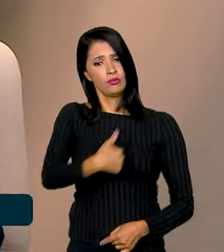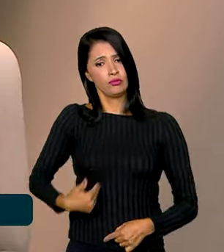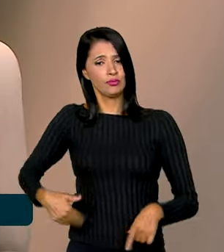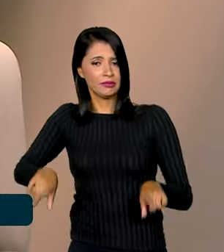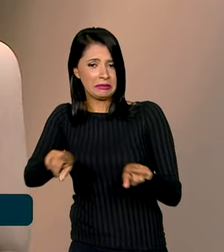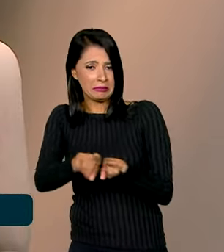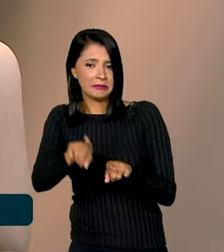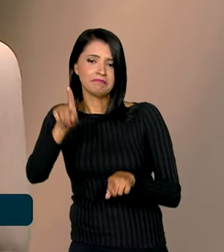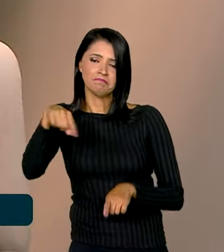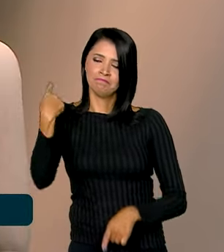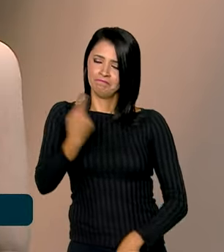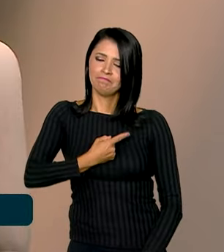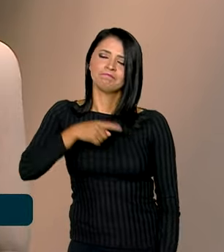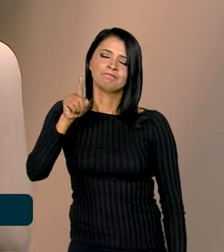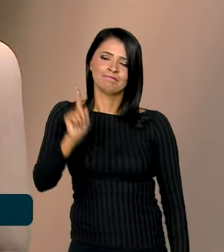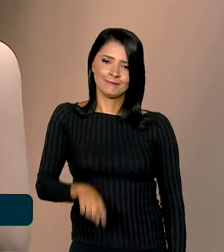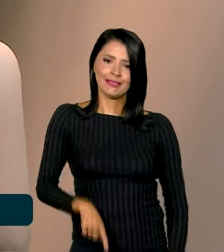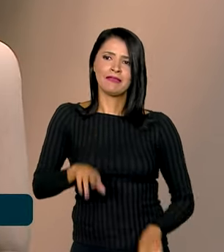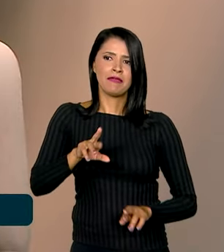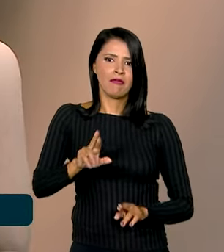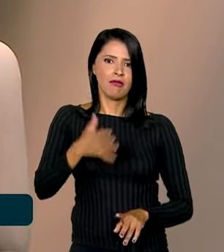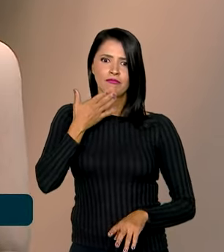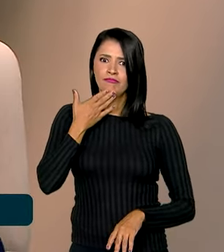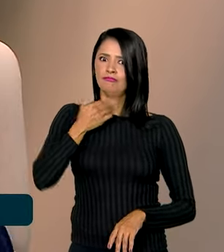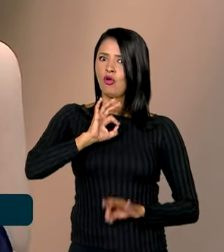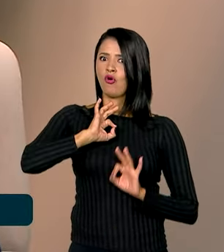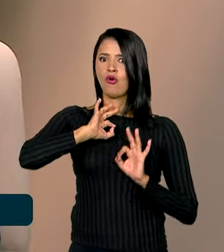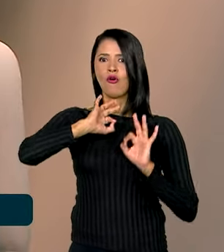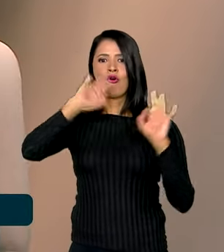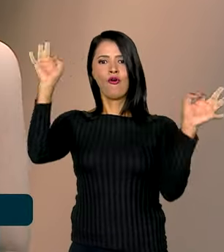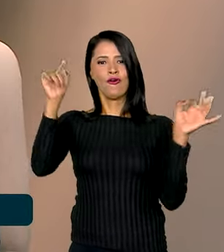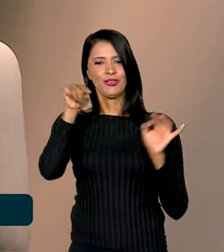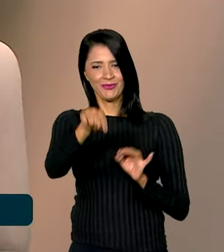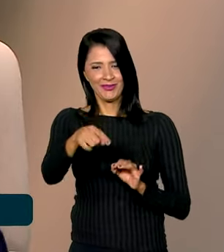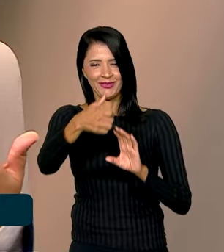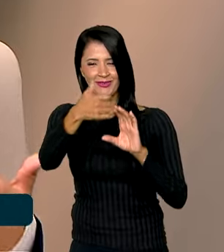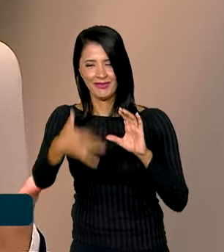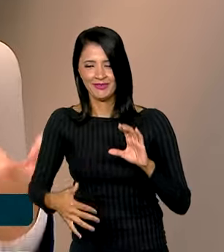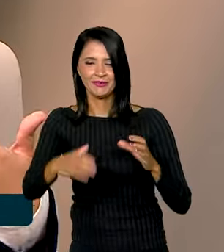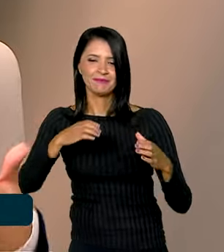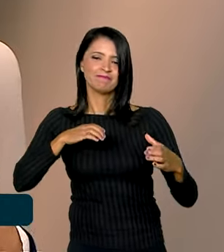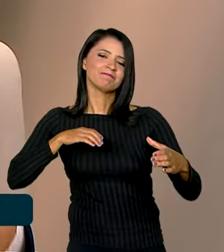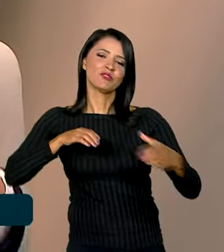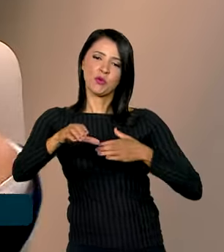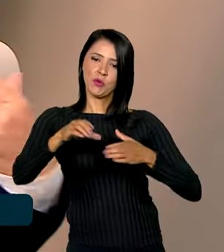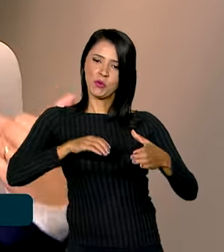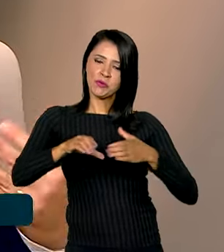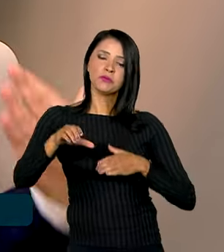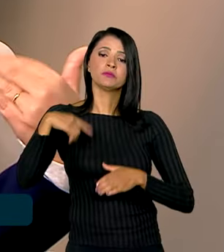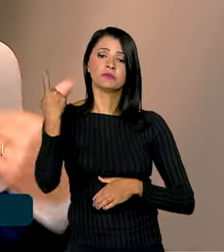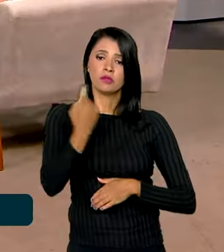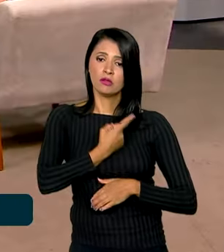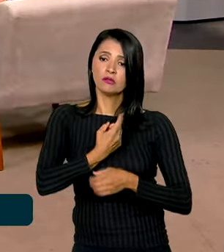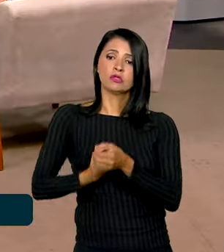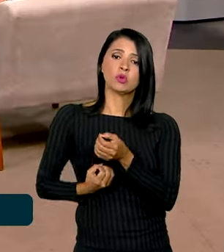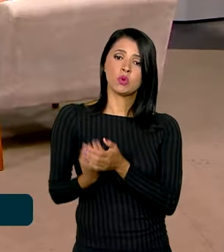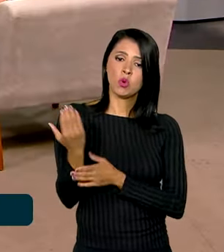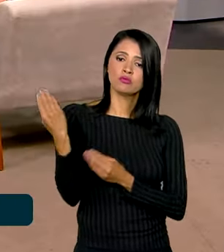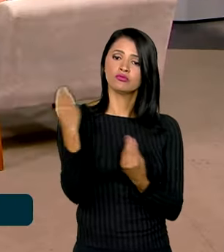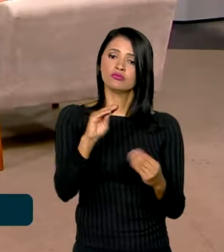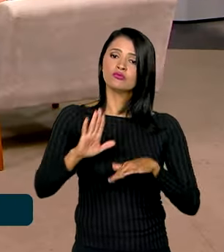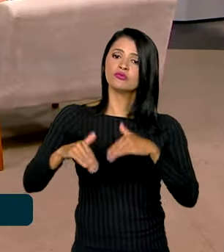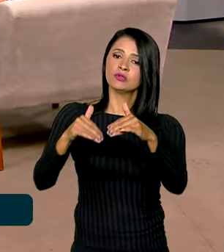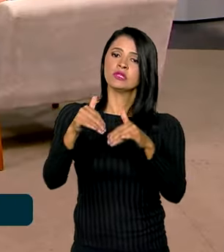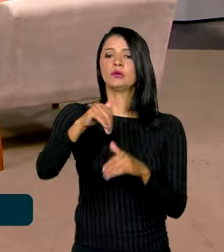gente, isso é realmente um grande diferencial desse concurso e que a gente faz parte do nosso processo de construção e reconstrução do